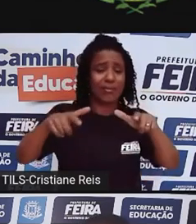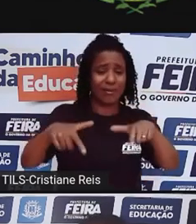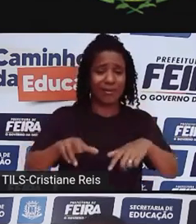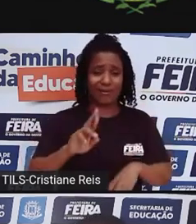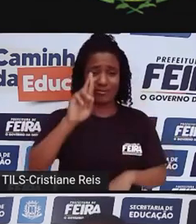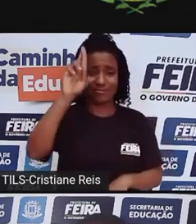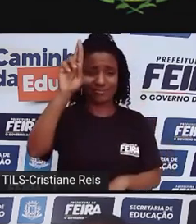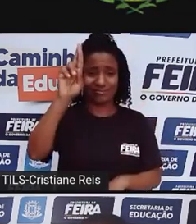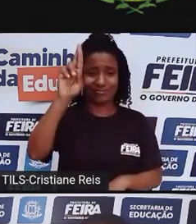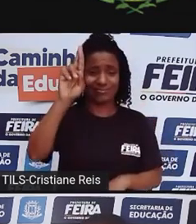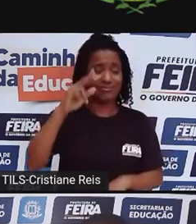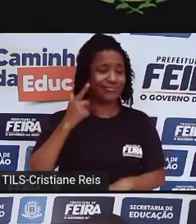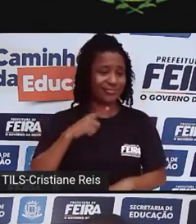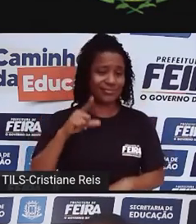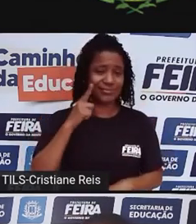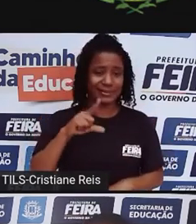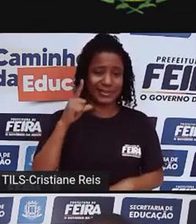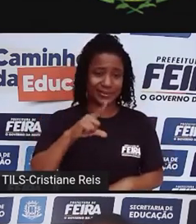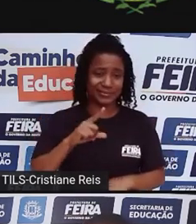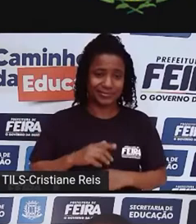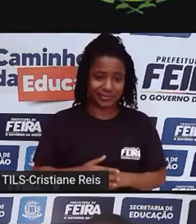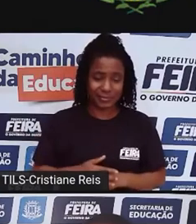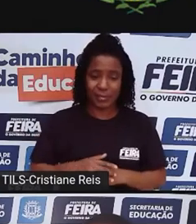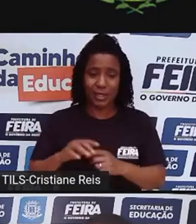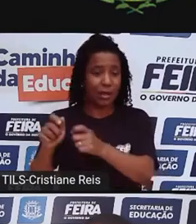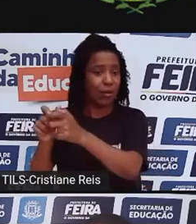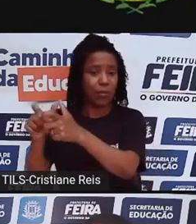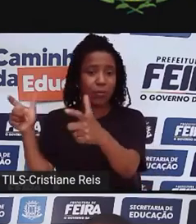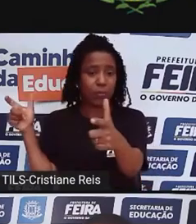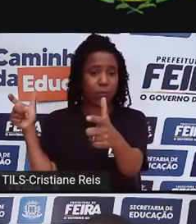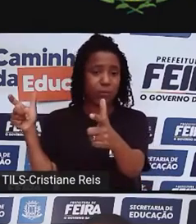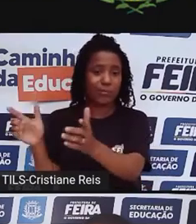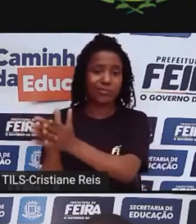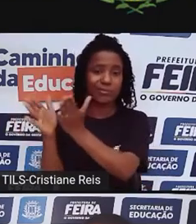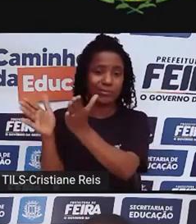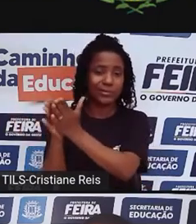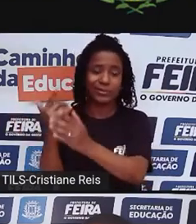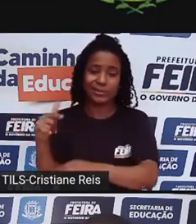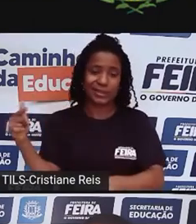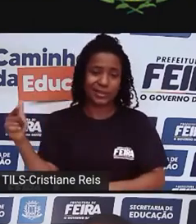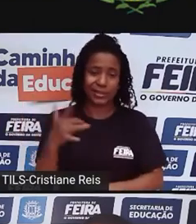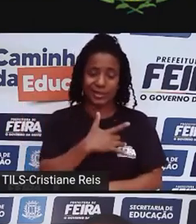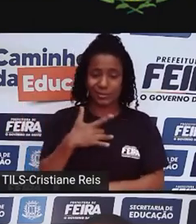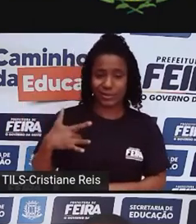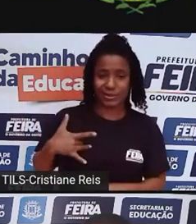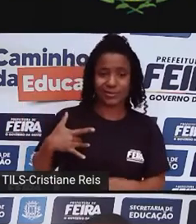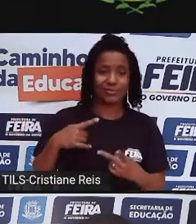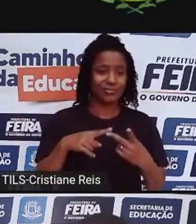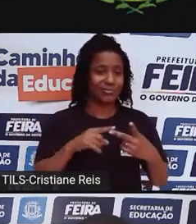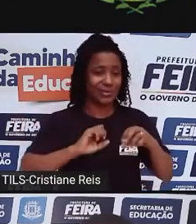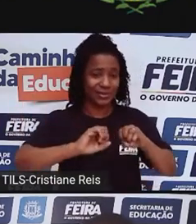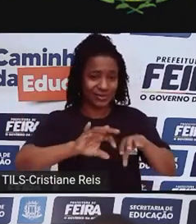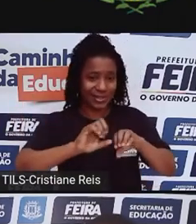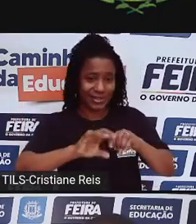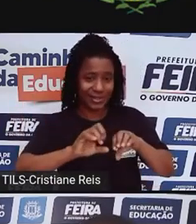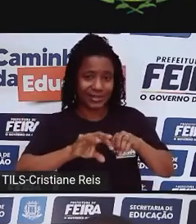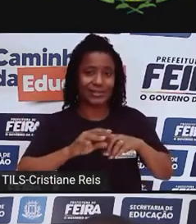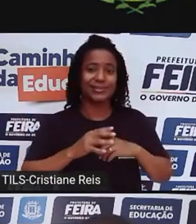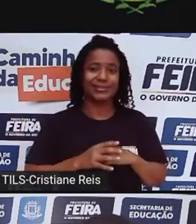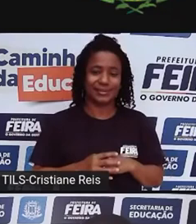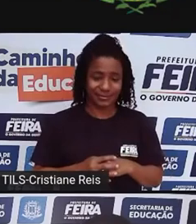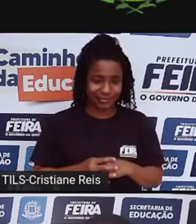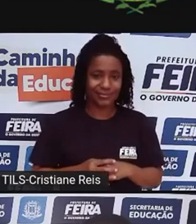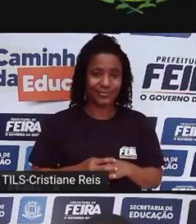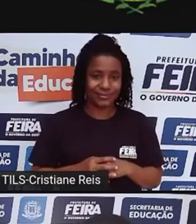da população não consegue ter. Ou seja, saúde de qualidade, educação de qualidade. comida. Tenha certeza que